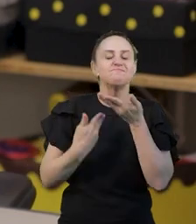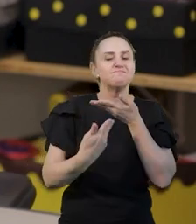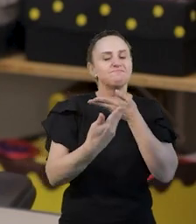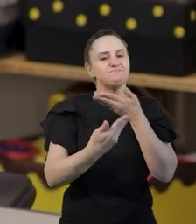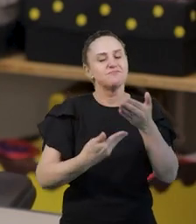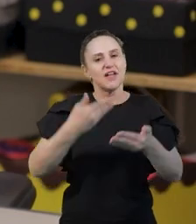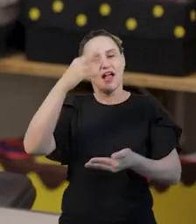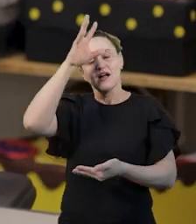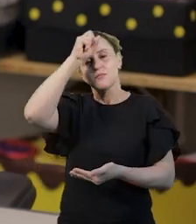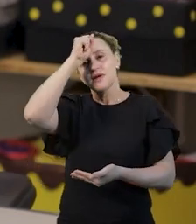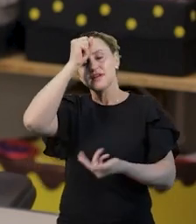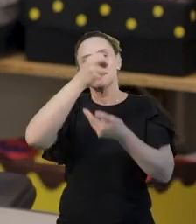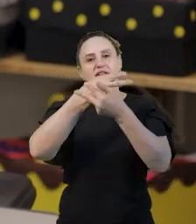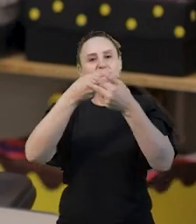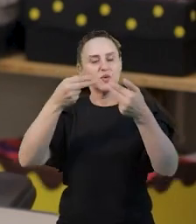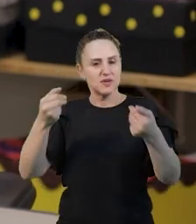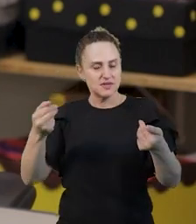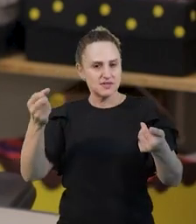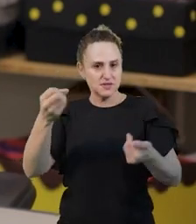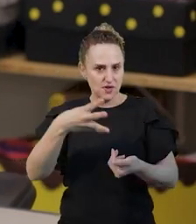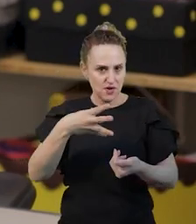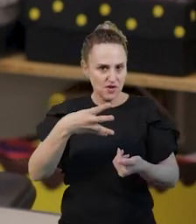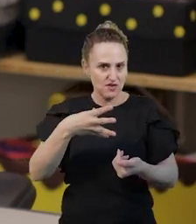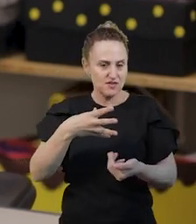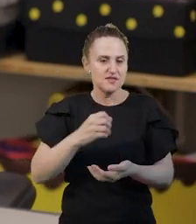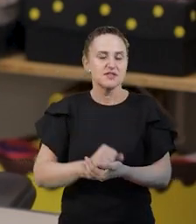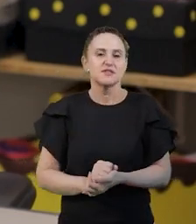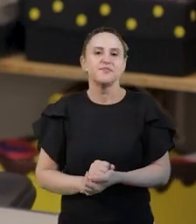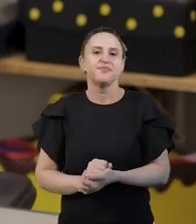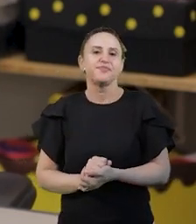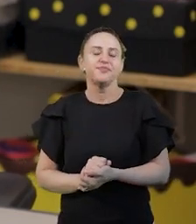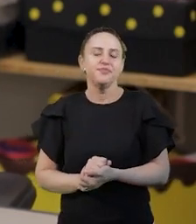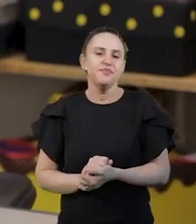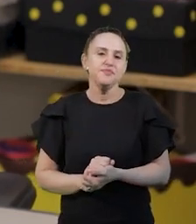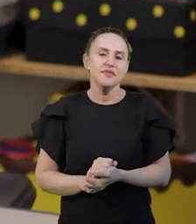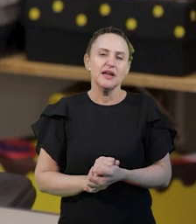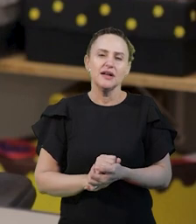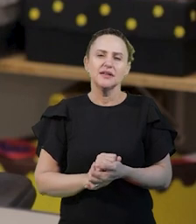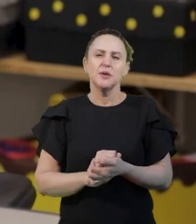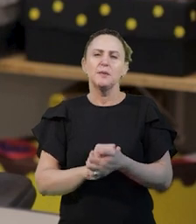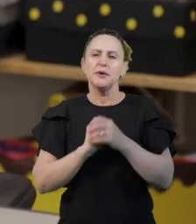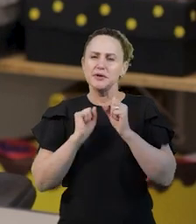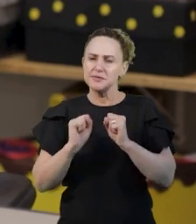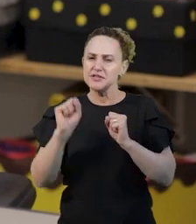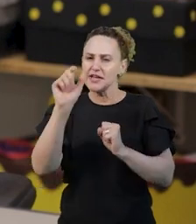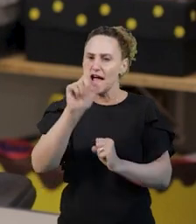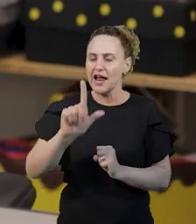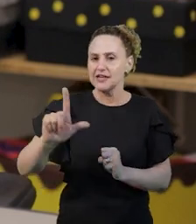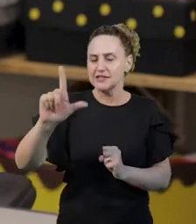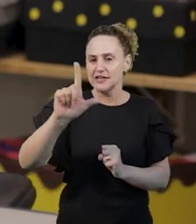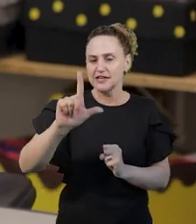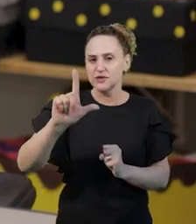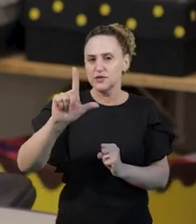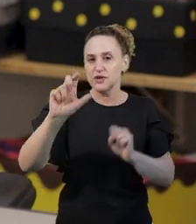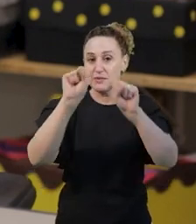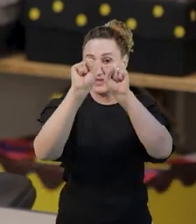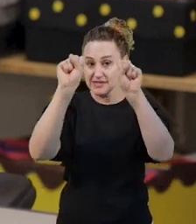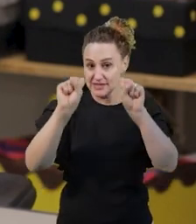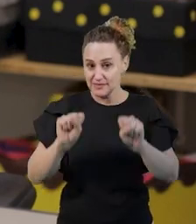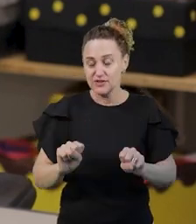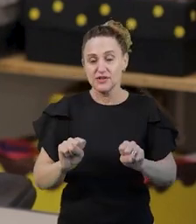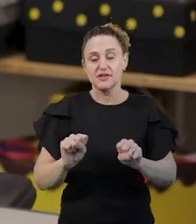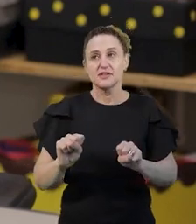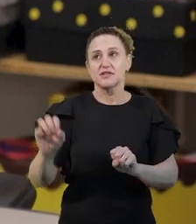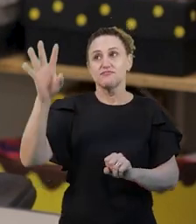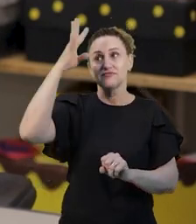coisas novas, cenários diferentes. Então, podemos dizer que a literatura é uma sistematização da fantasia.